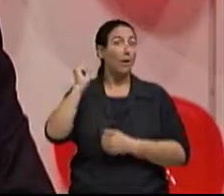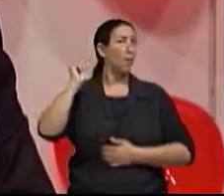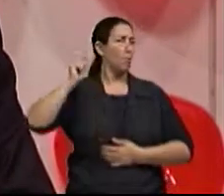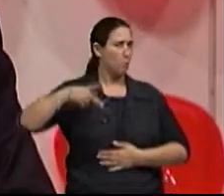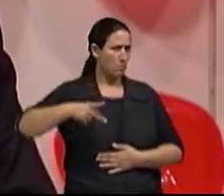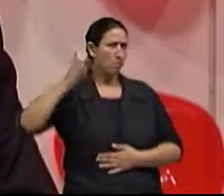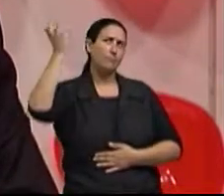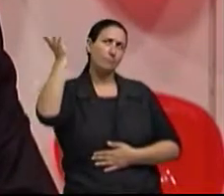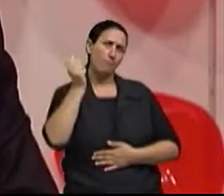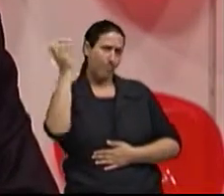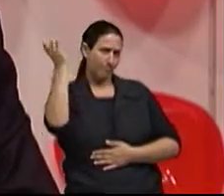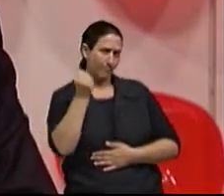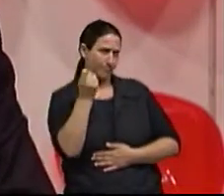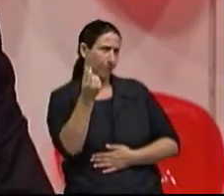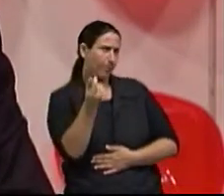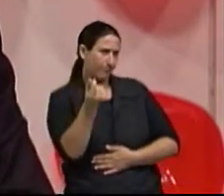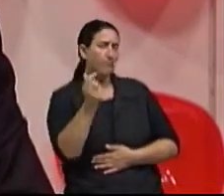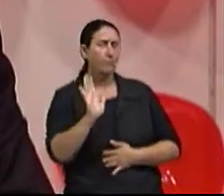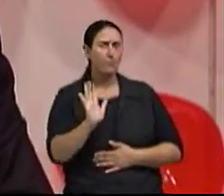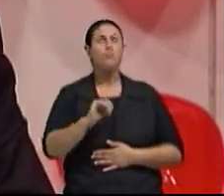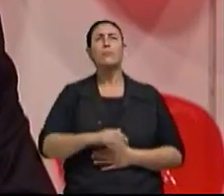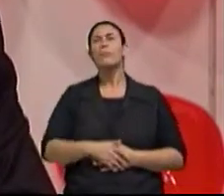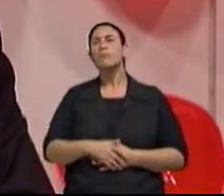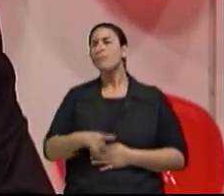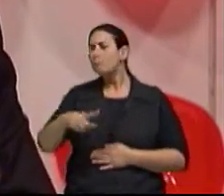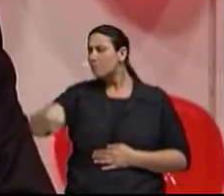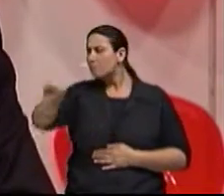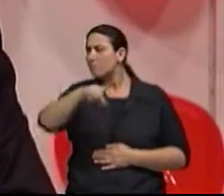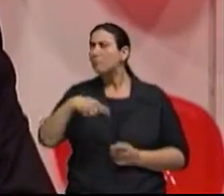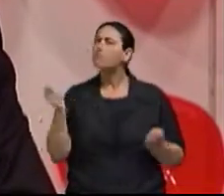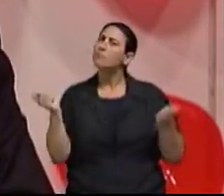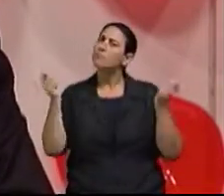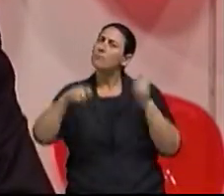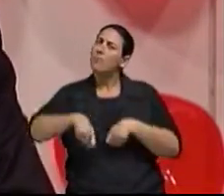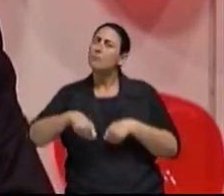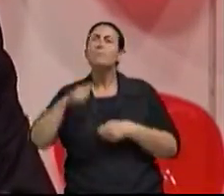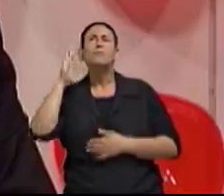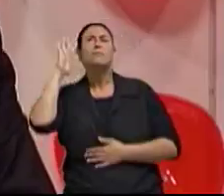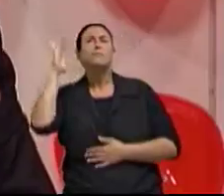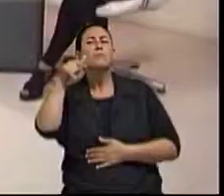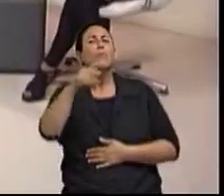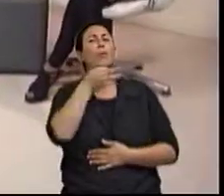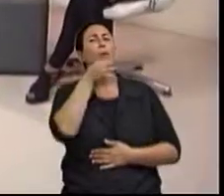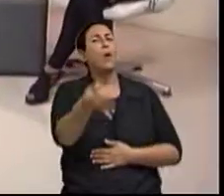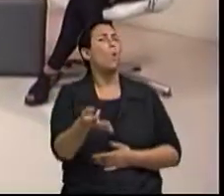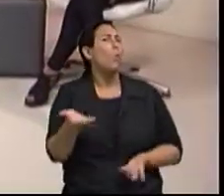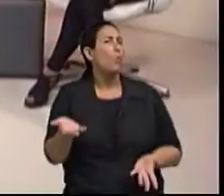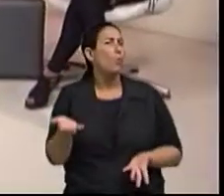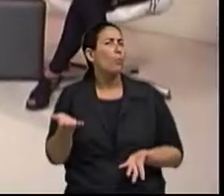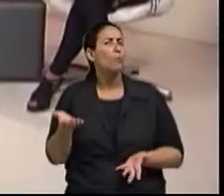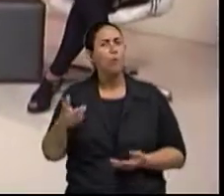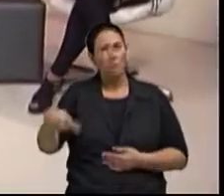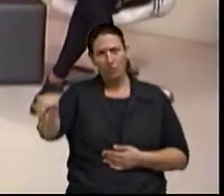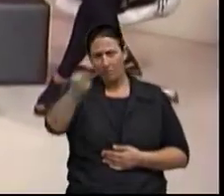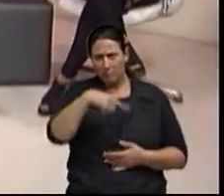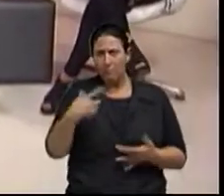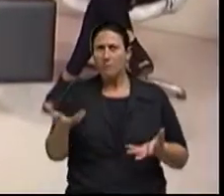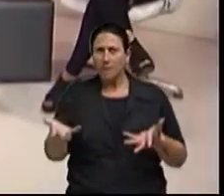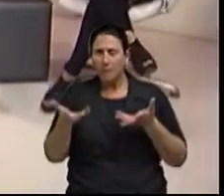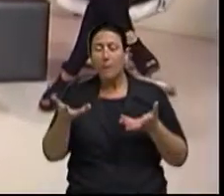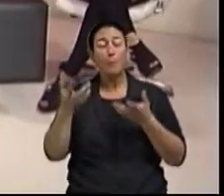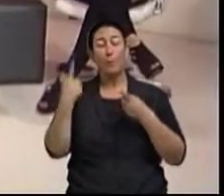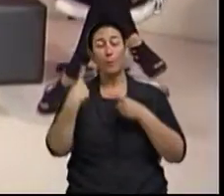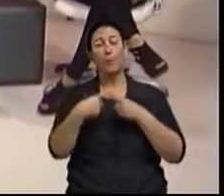idoso, se a melhor idade poderia ter também uma segunda opinião, uma segunda forma de ver.